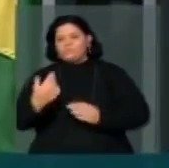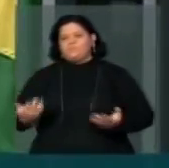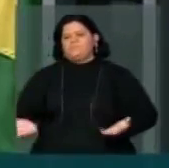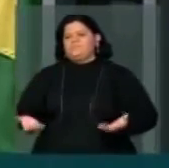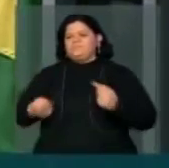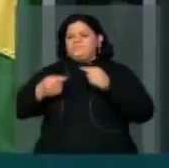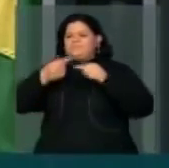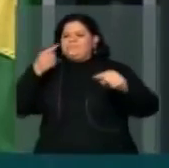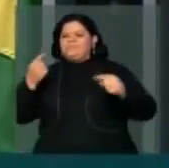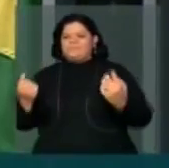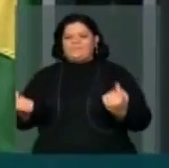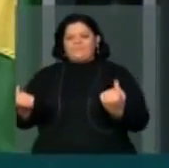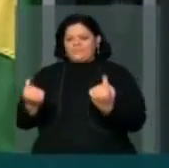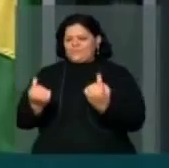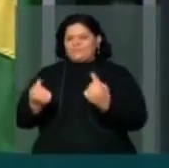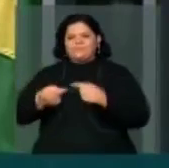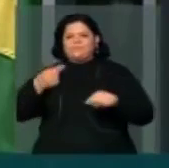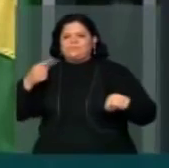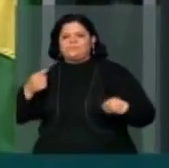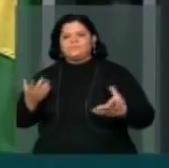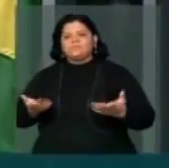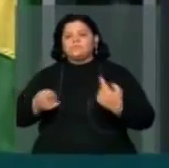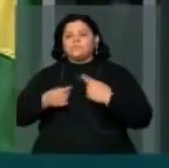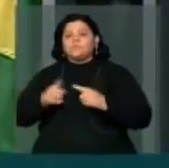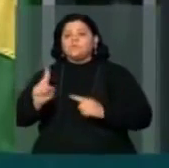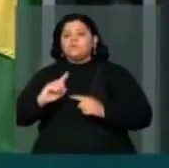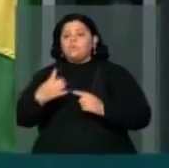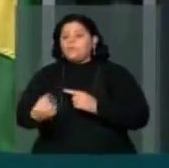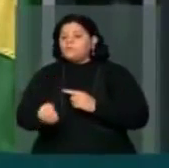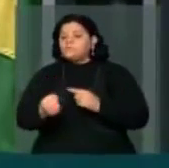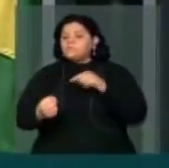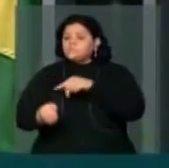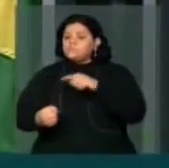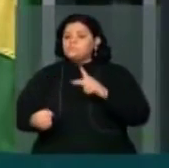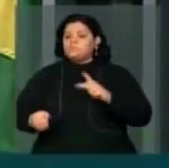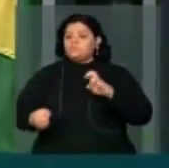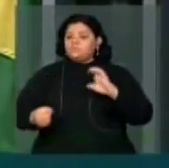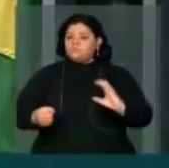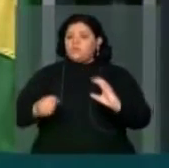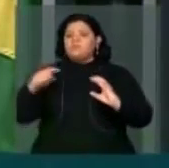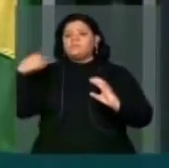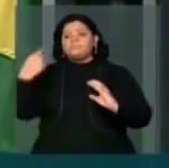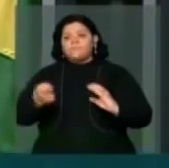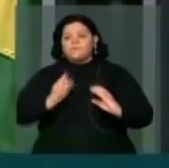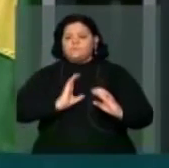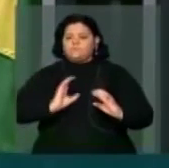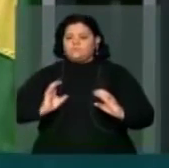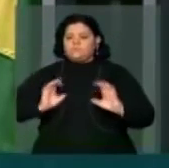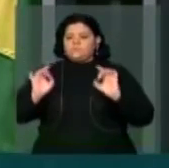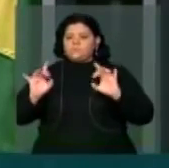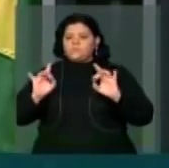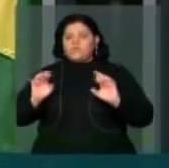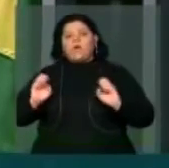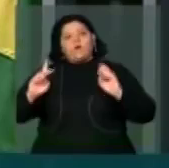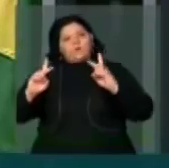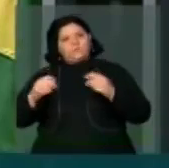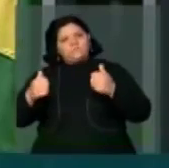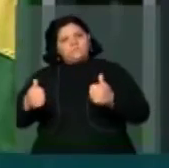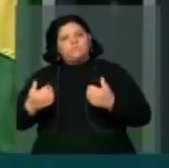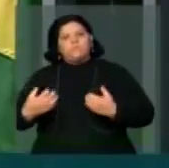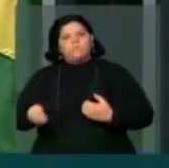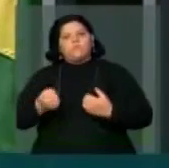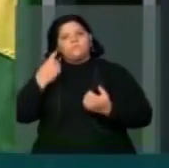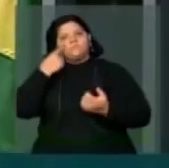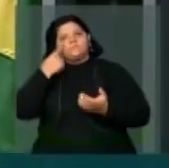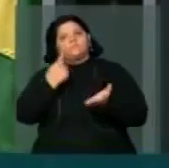que que não vem, demite a medida, a PEC? E lá na Comissão Especial, daí sim, vamos trazer a